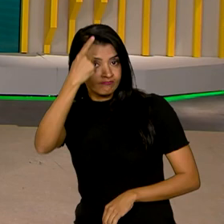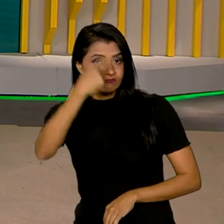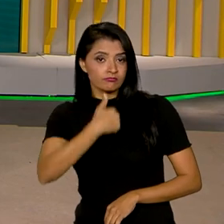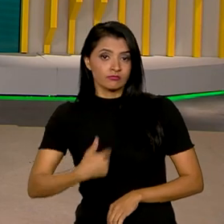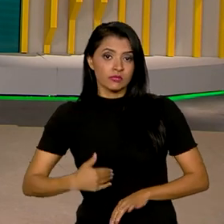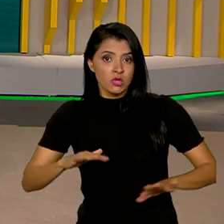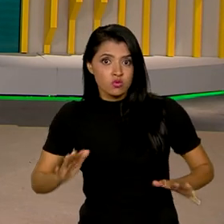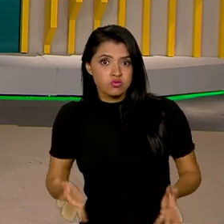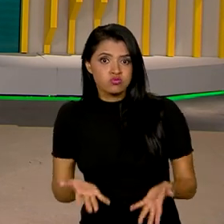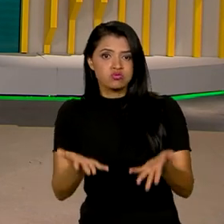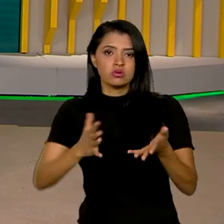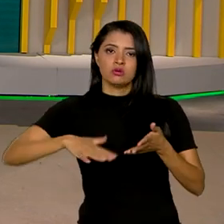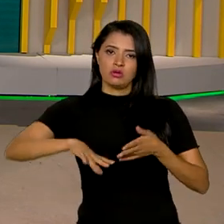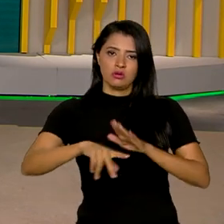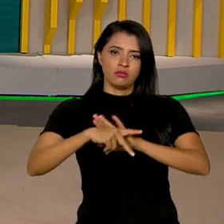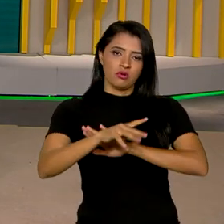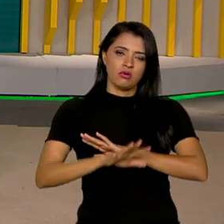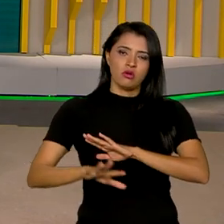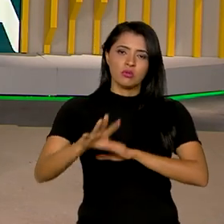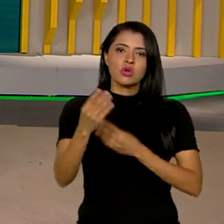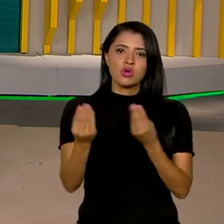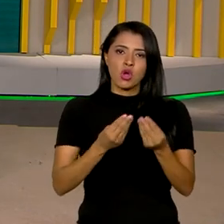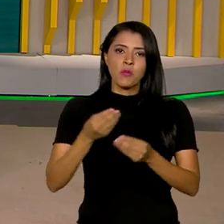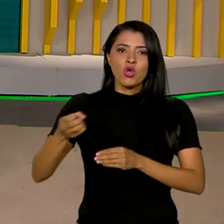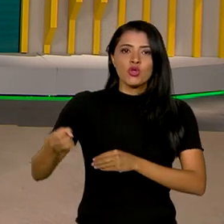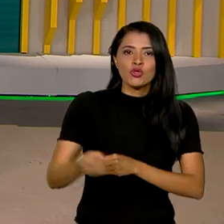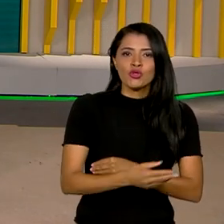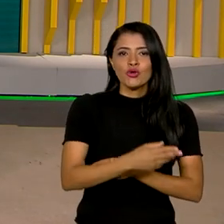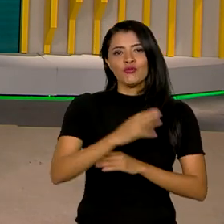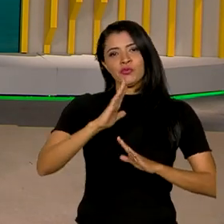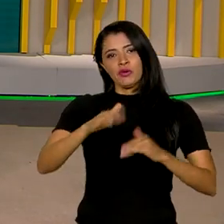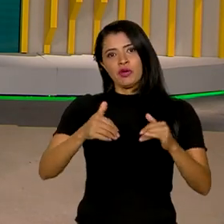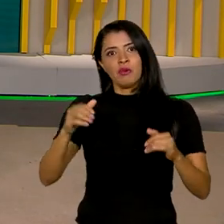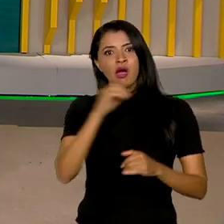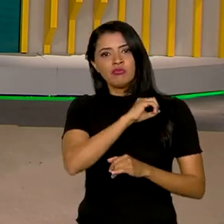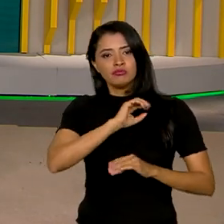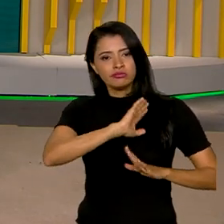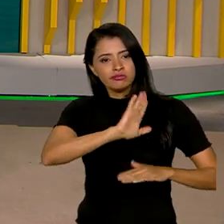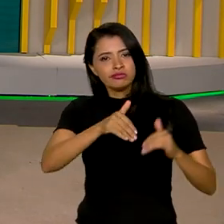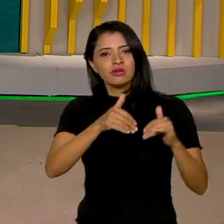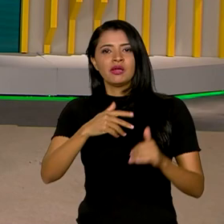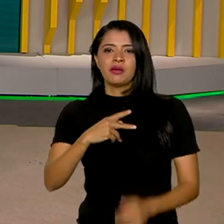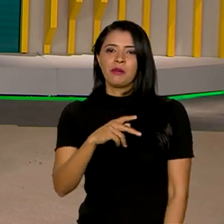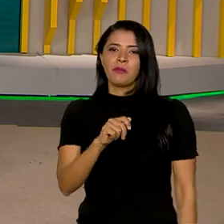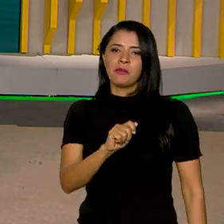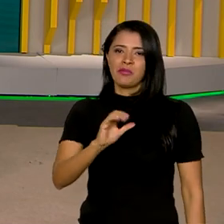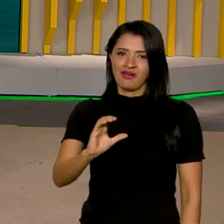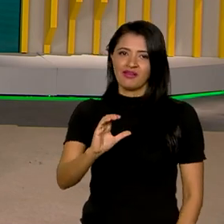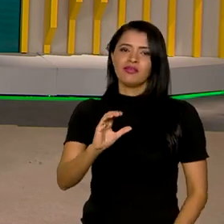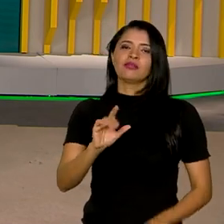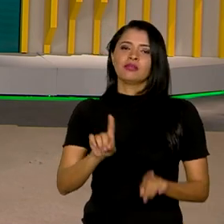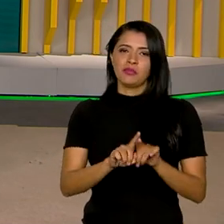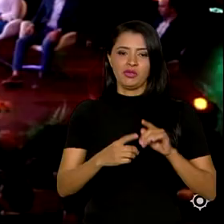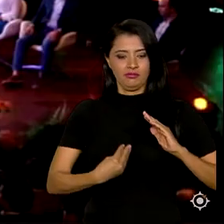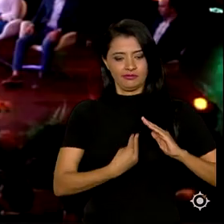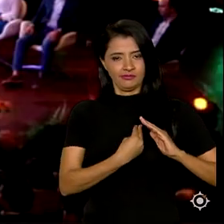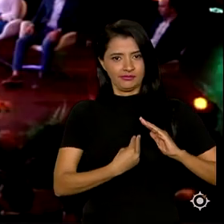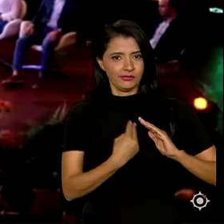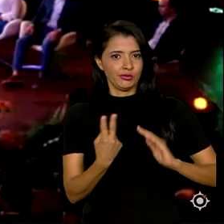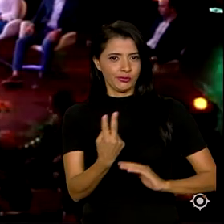impulsionar o setor na região por meio do novo programa de aceleração do crescimento, PAC, e o Minha Casa Minha Vida.